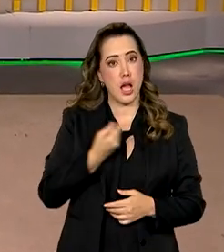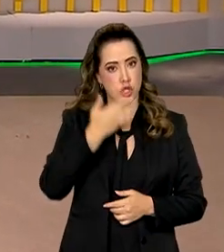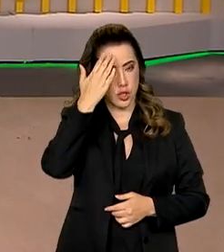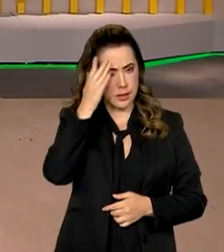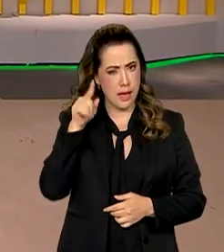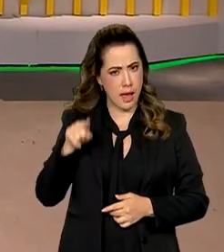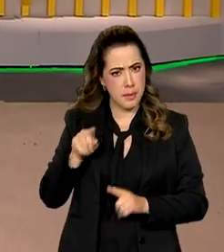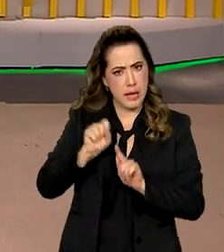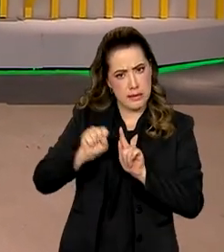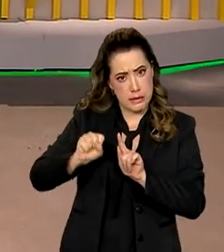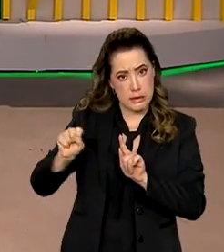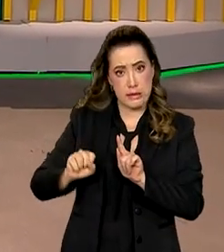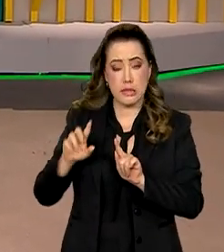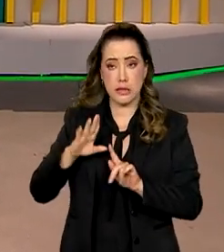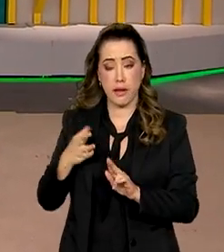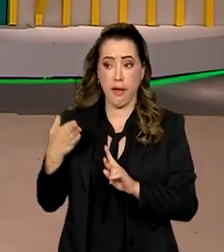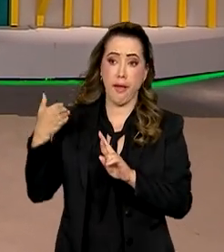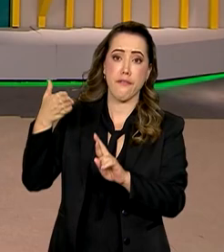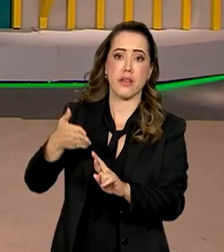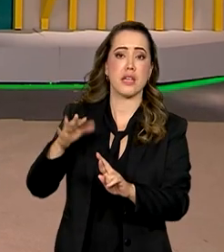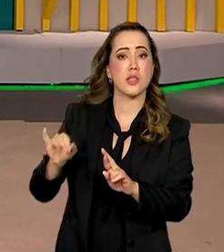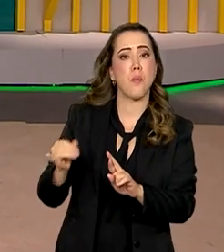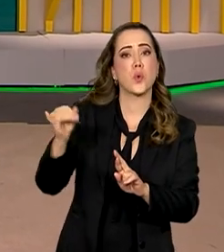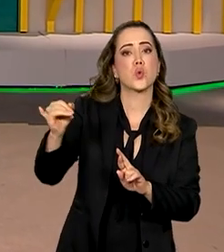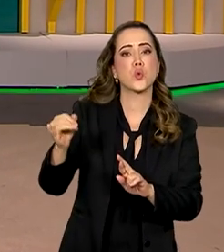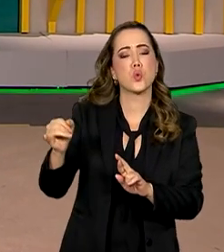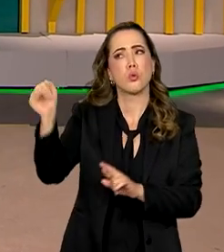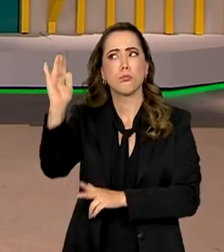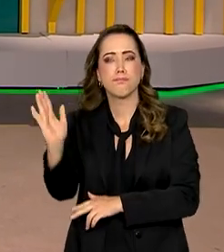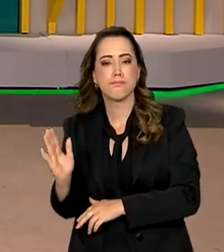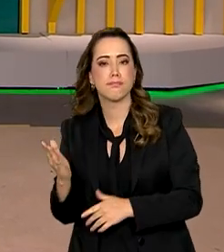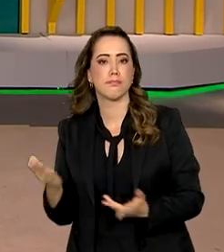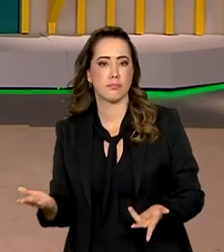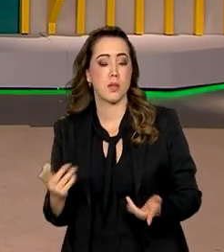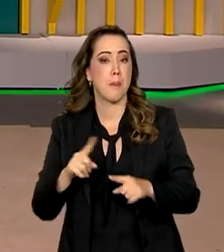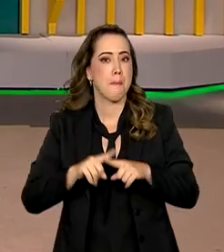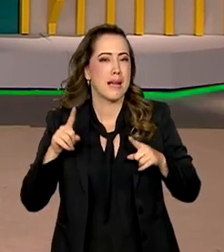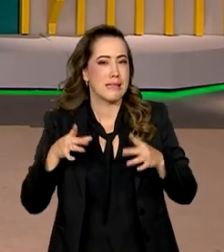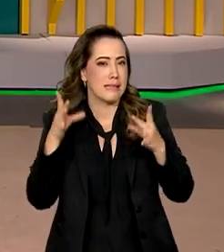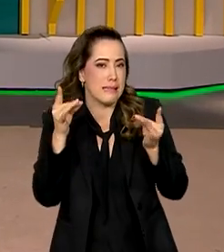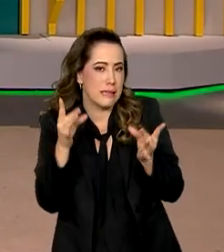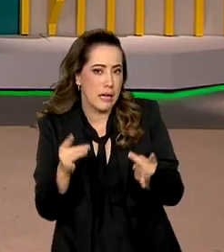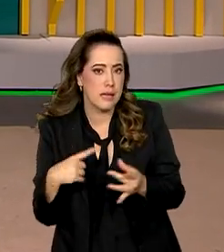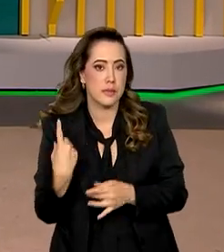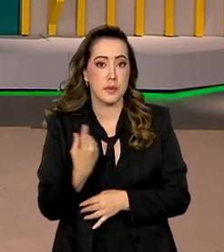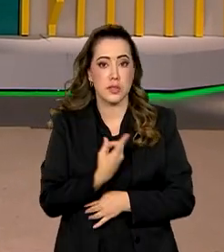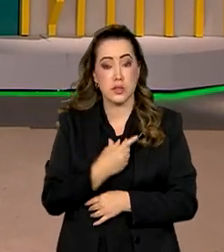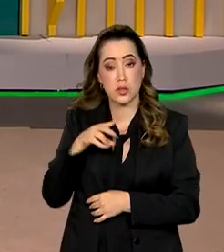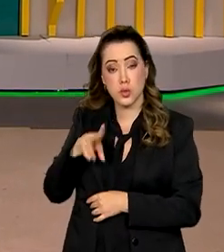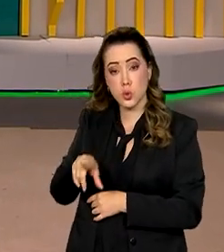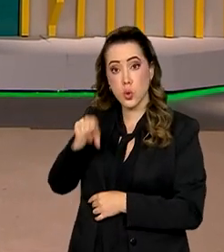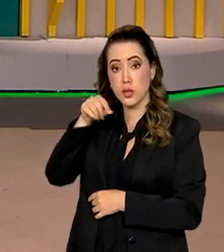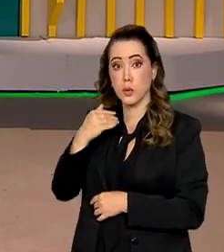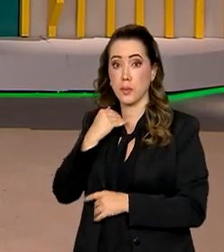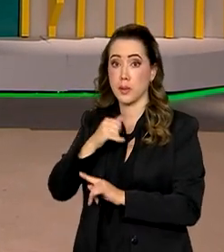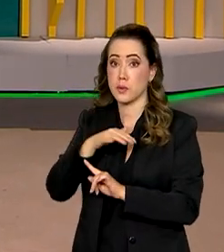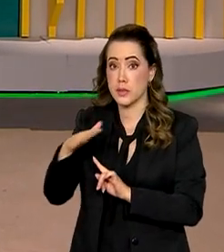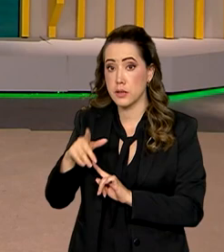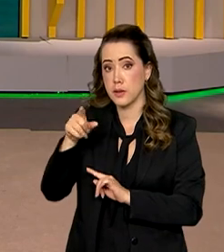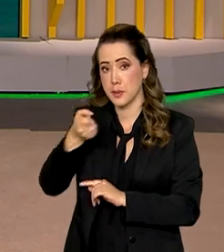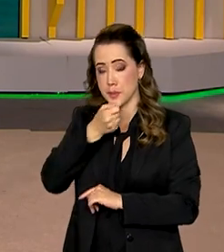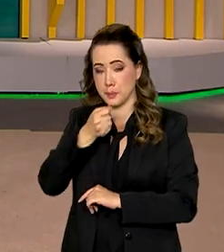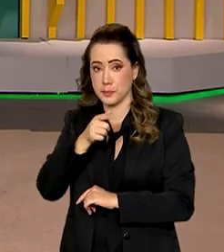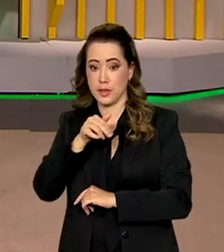serve como referência para todos os juros que são cobrados no país. Mas quem tem mais detalhes sobre essa decisão do Banco Central